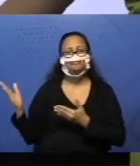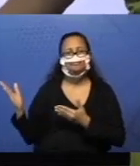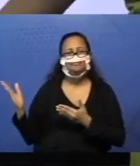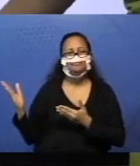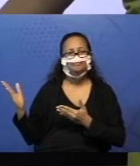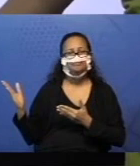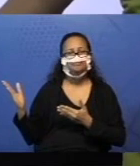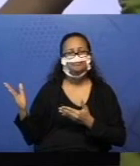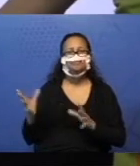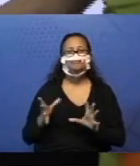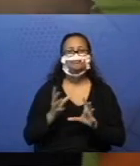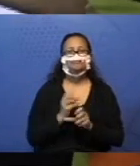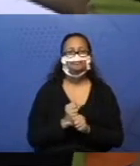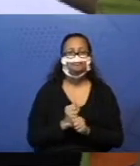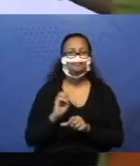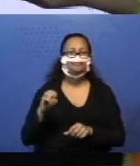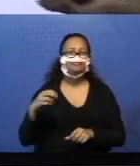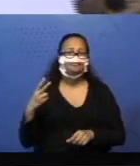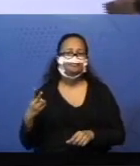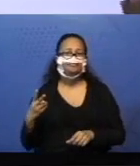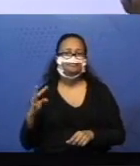soma ou total.